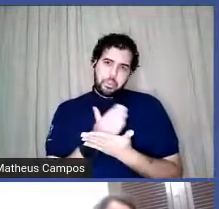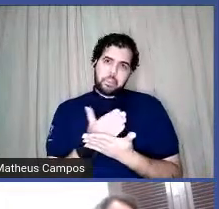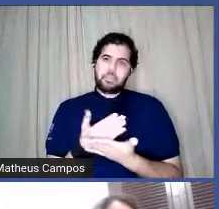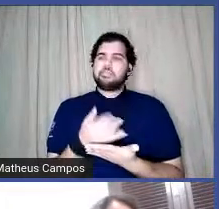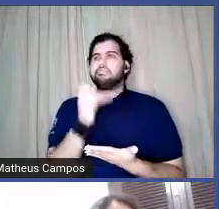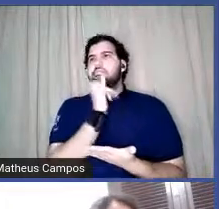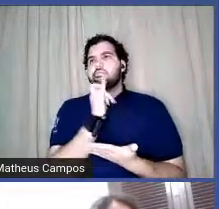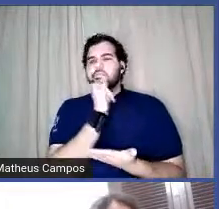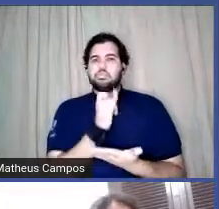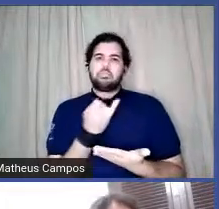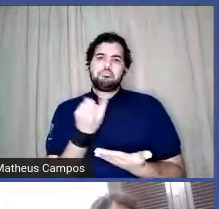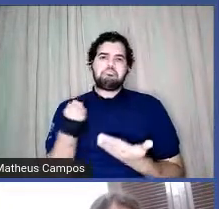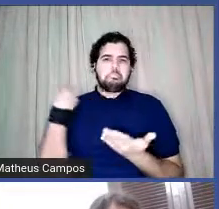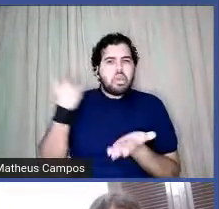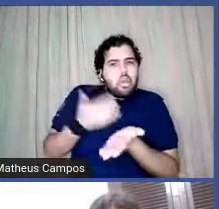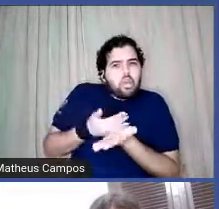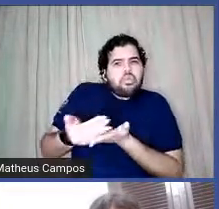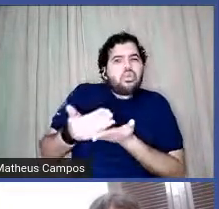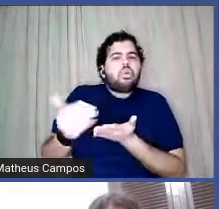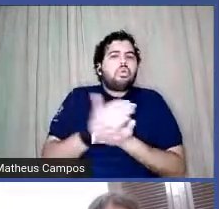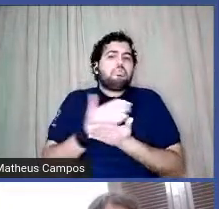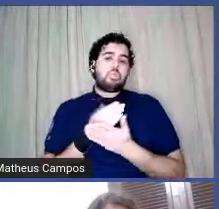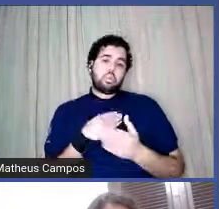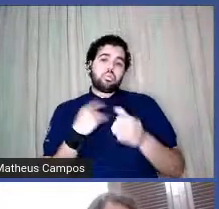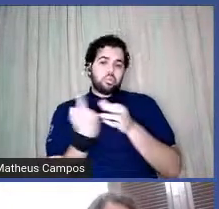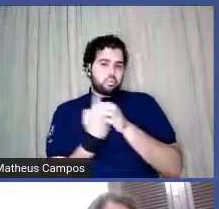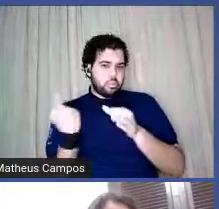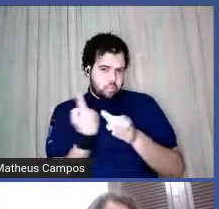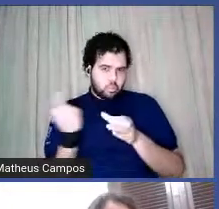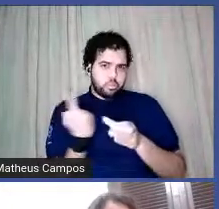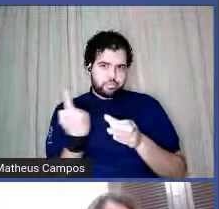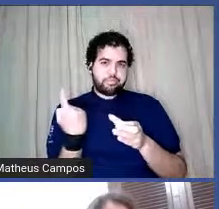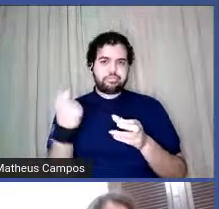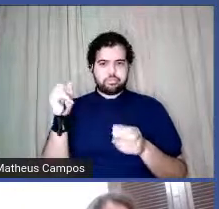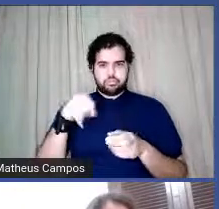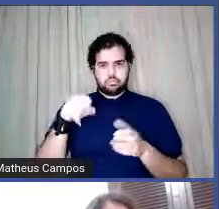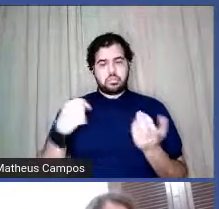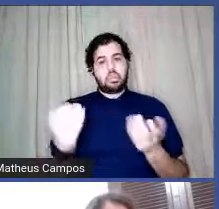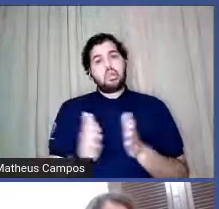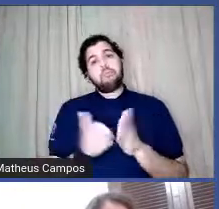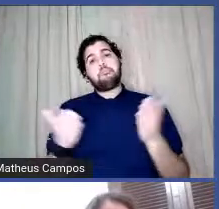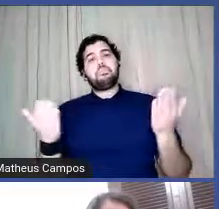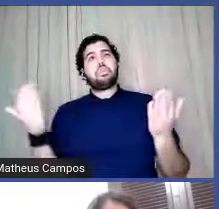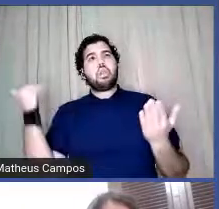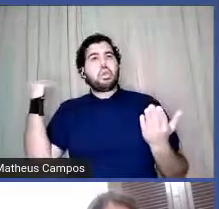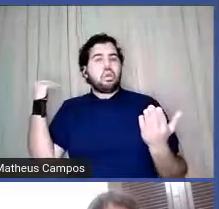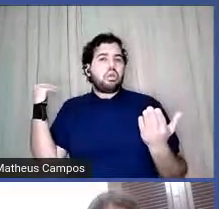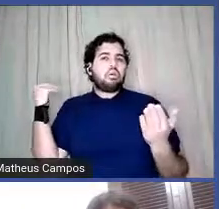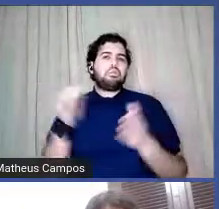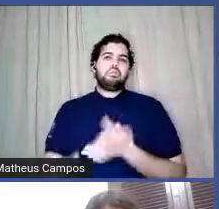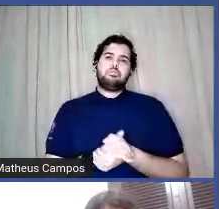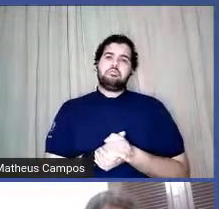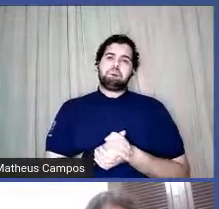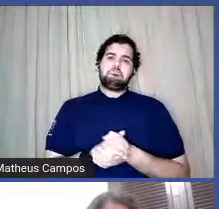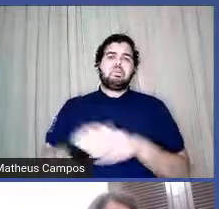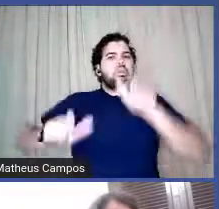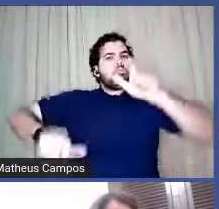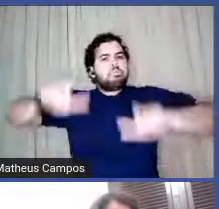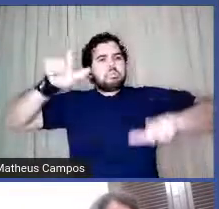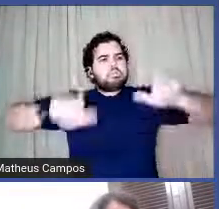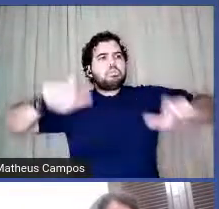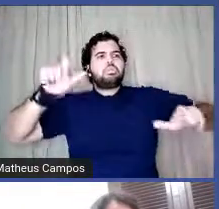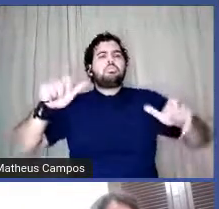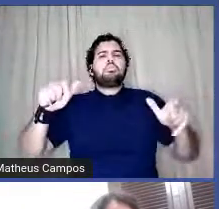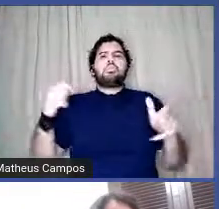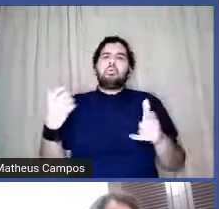eu comecei a pensar o meu livro sozinha né hoje em dia ele foi tomado por muita gente assim muita